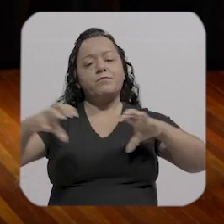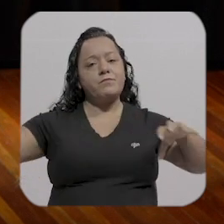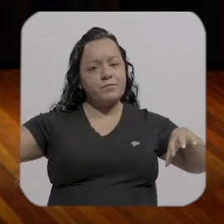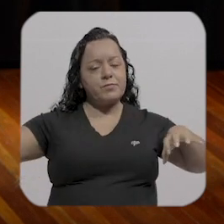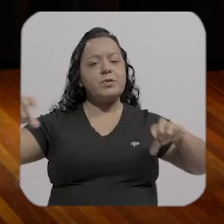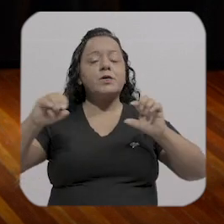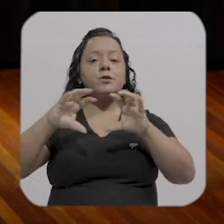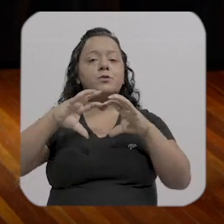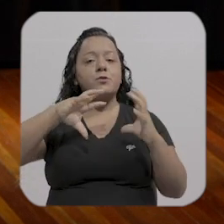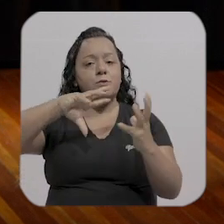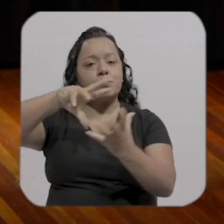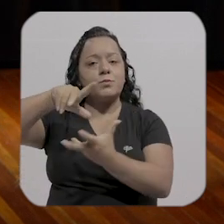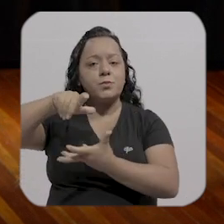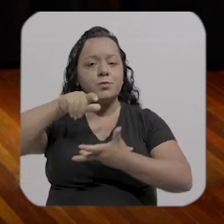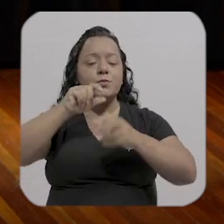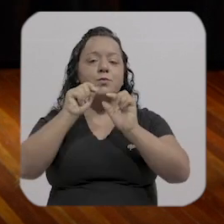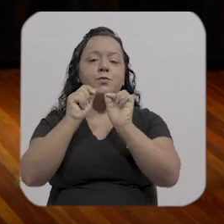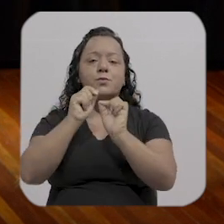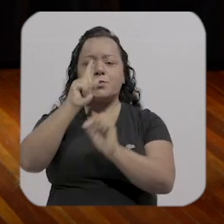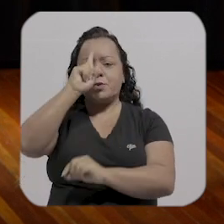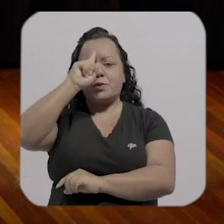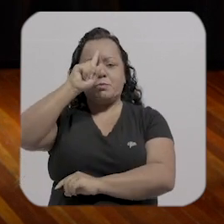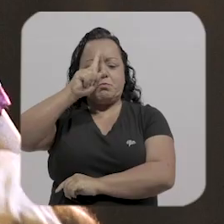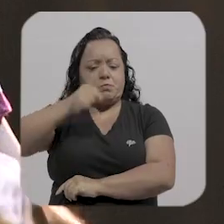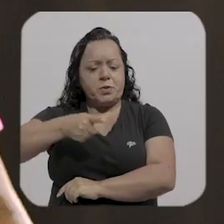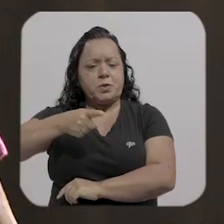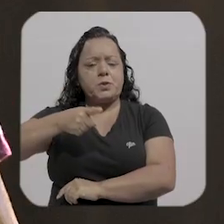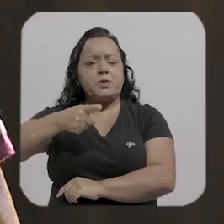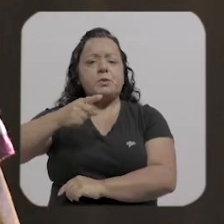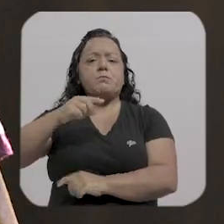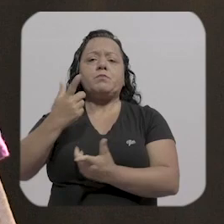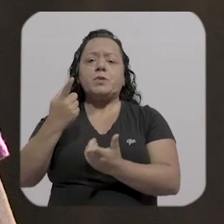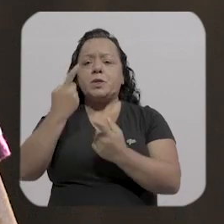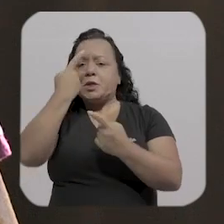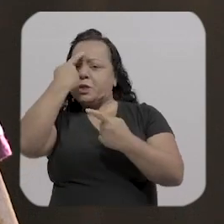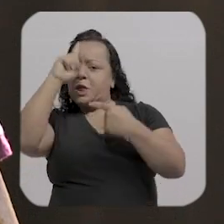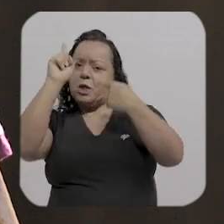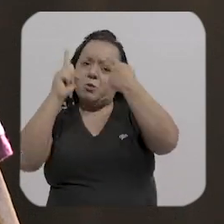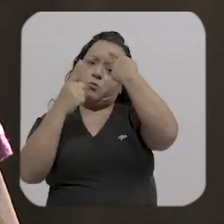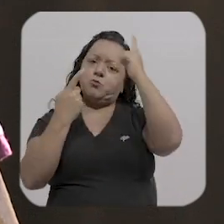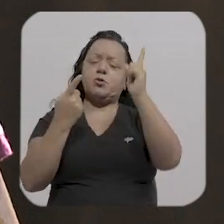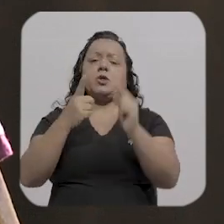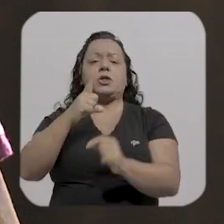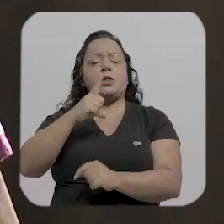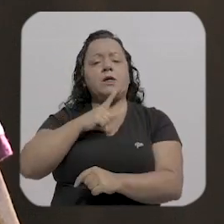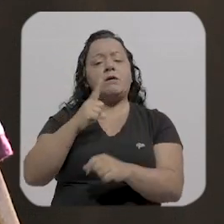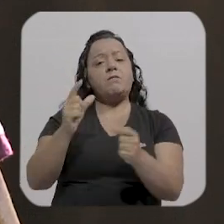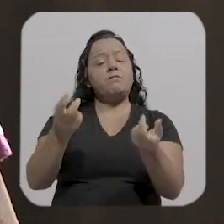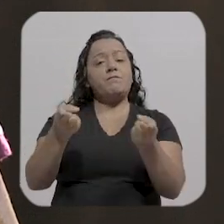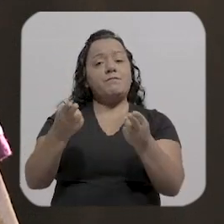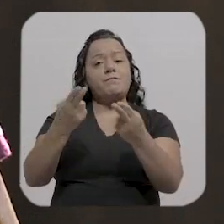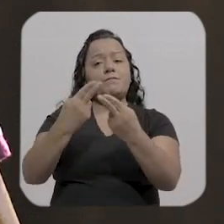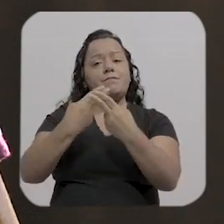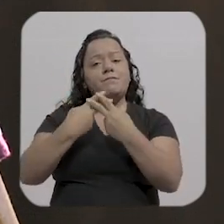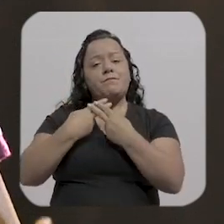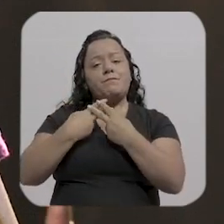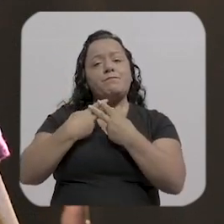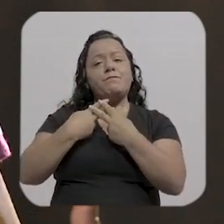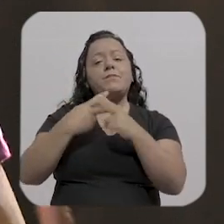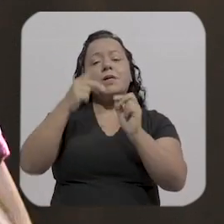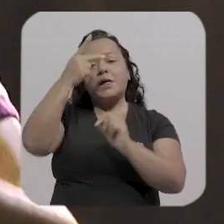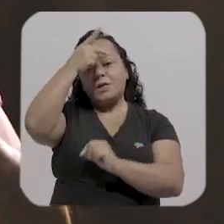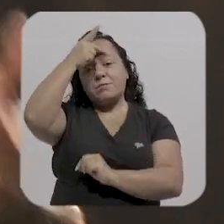doutrinas que chegam e acabam aprisionando as pessoas e fazendo com que,